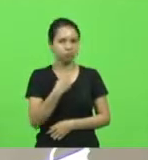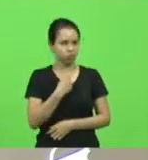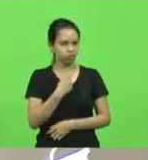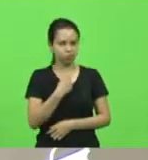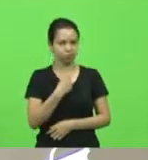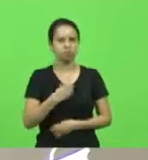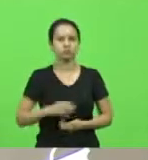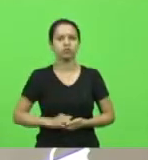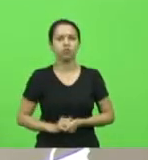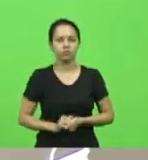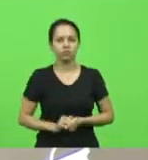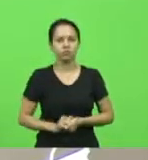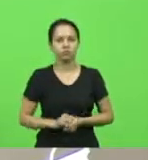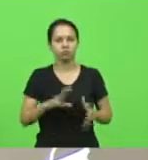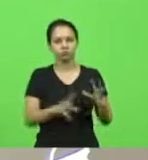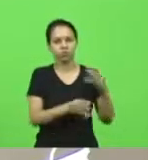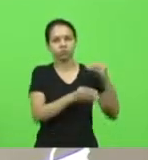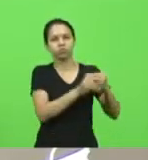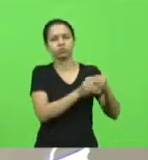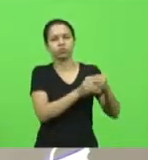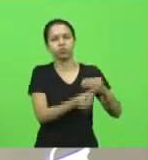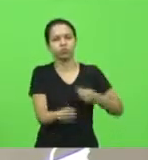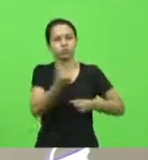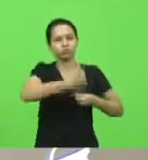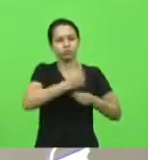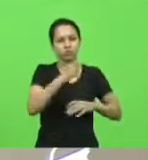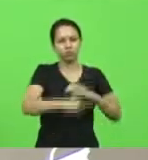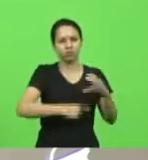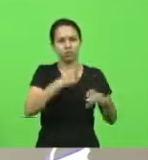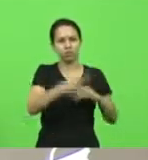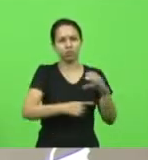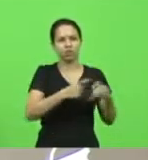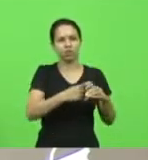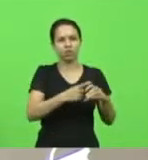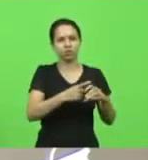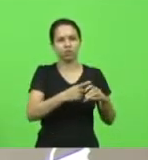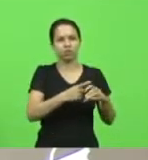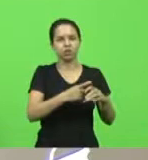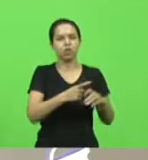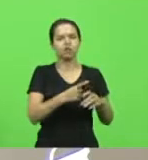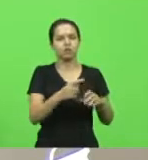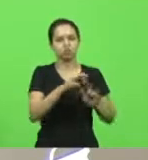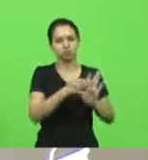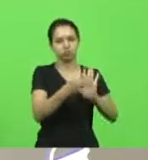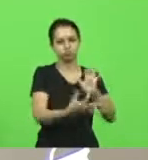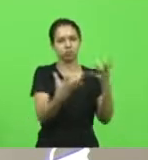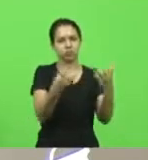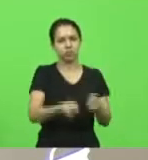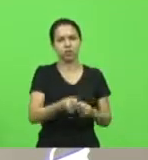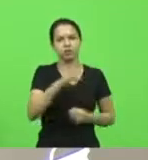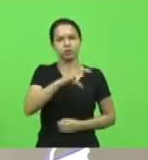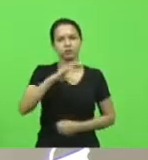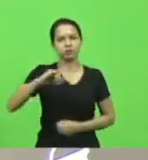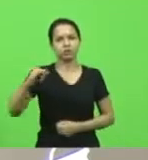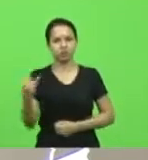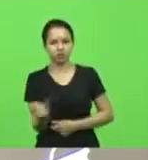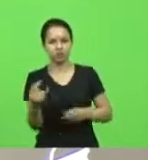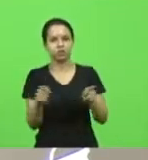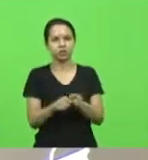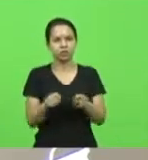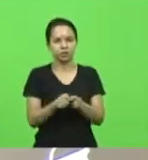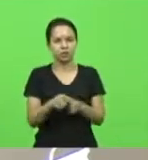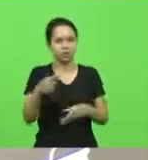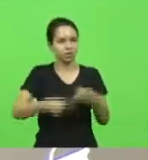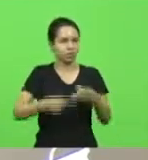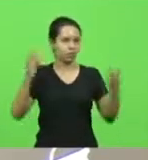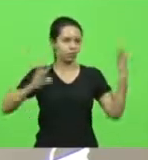com emenda substitutiva global e pareceres favoráveis das comissões de Constituição e Justiça e Comissão de Turismo e